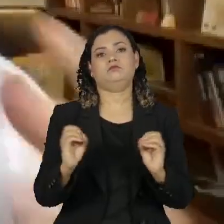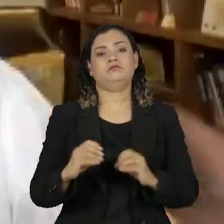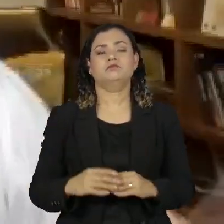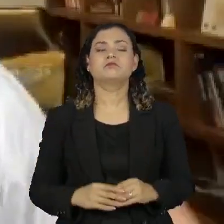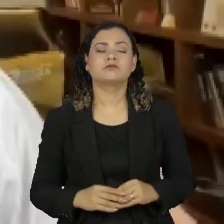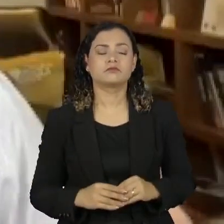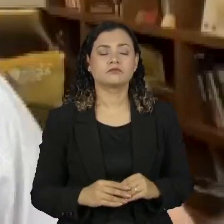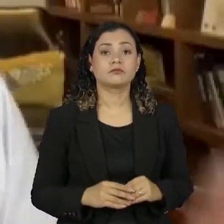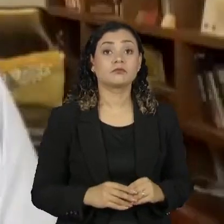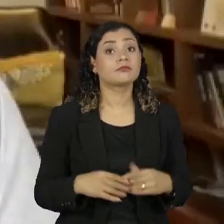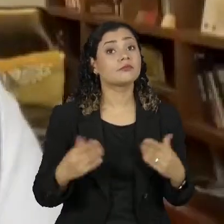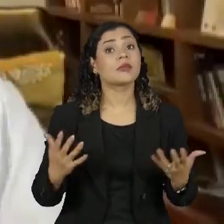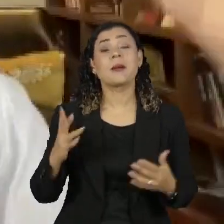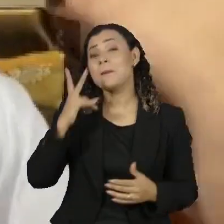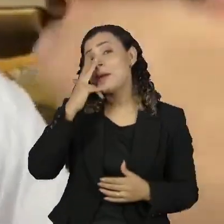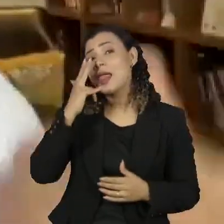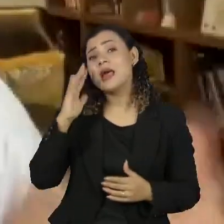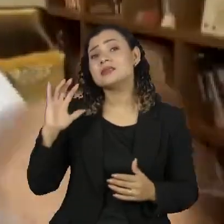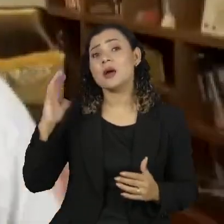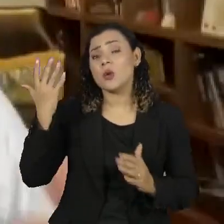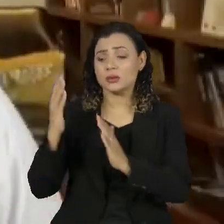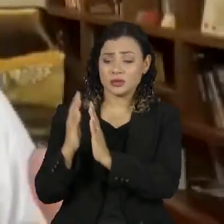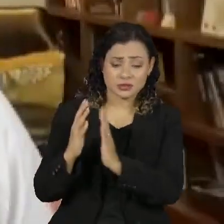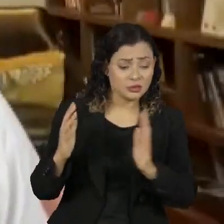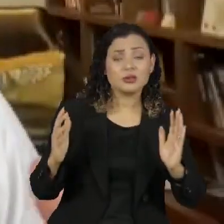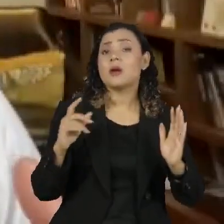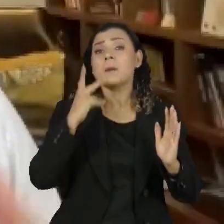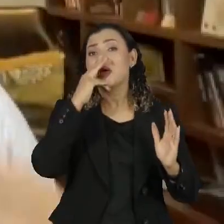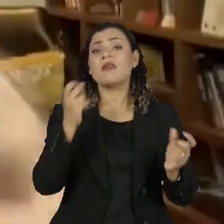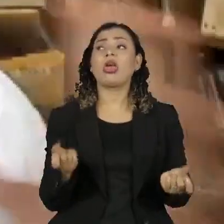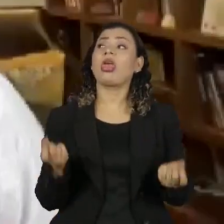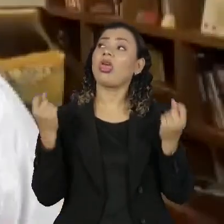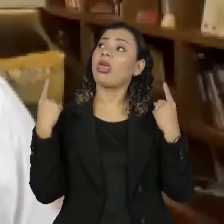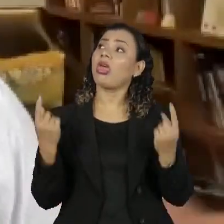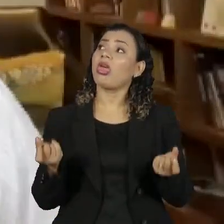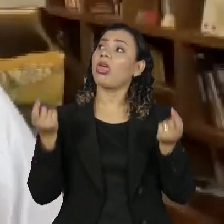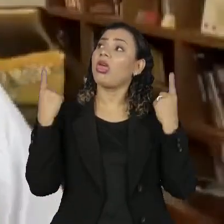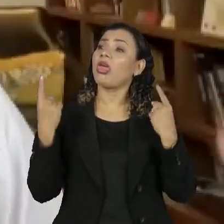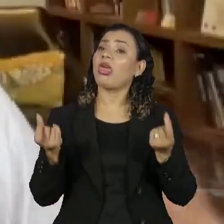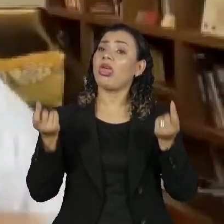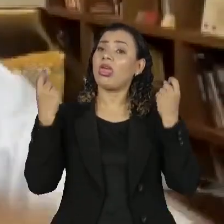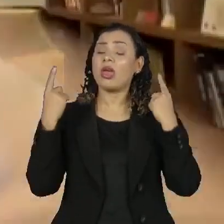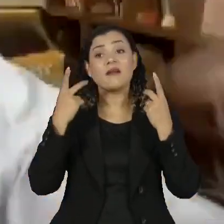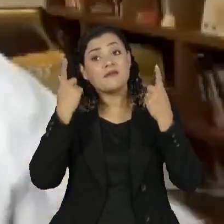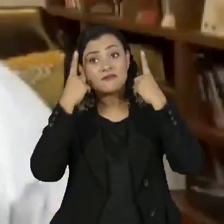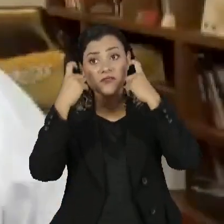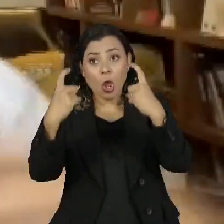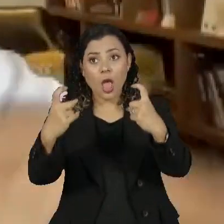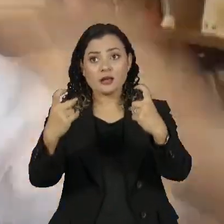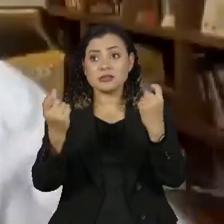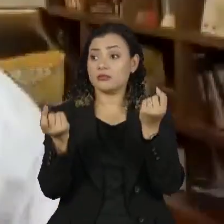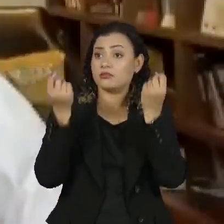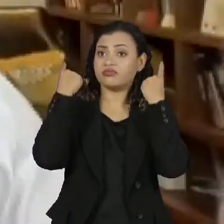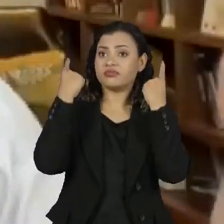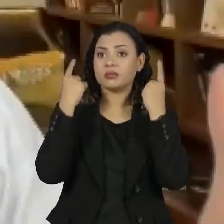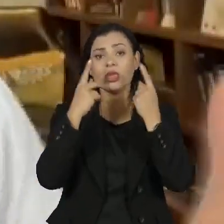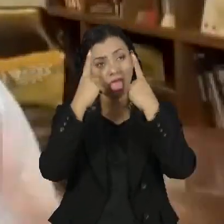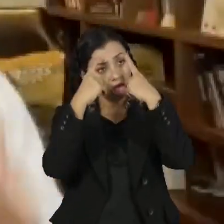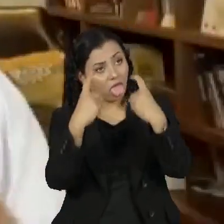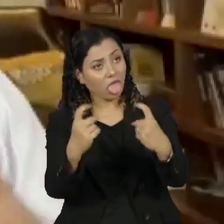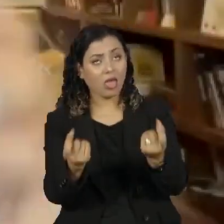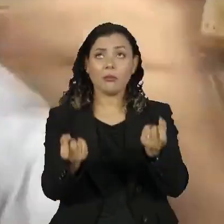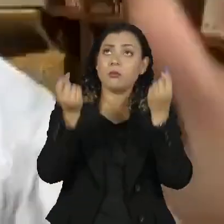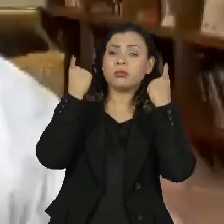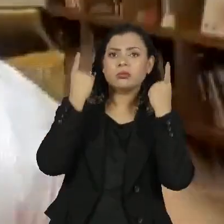O que parece estar acontecendo é uma banalização da violência. Na medida que é tão prevalente,